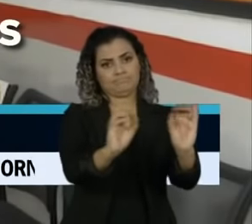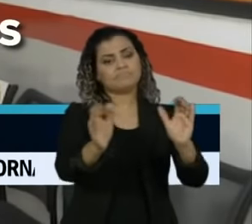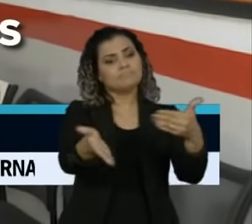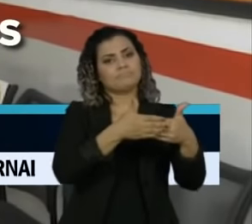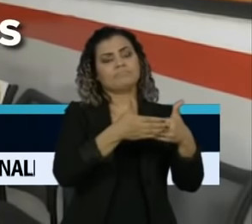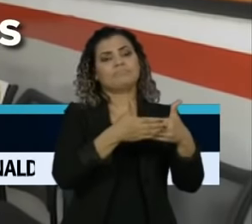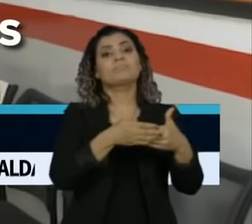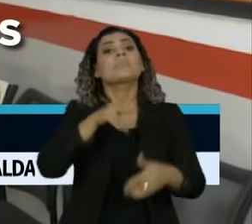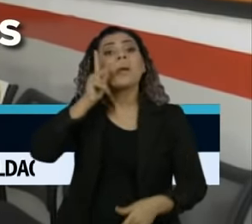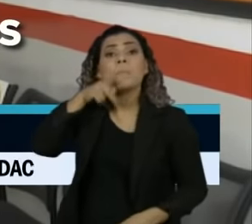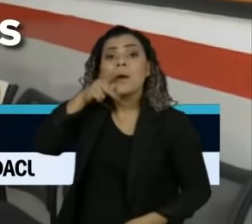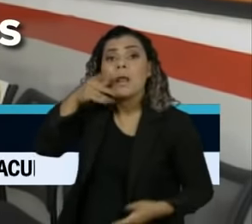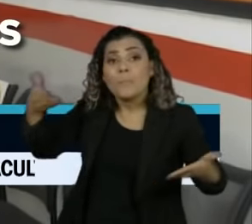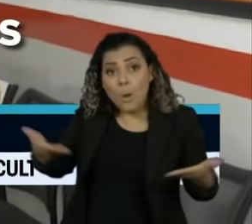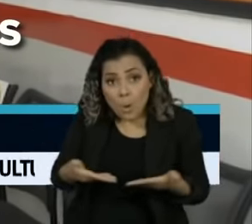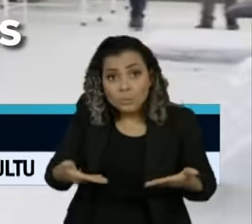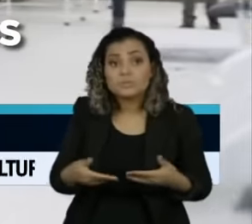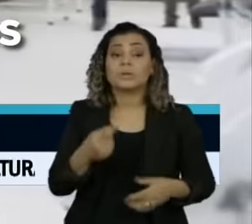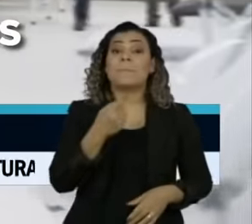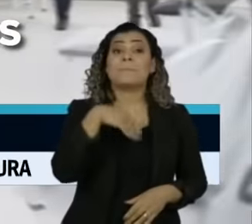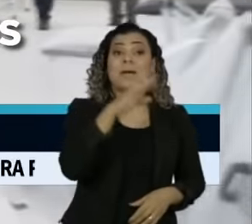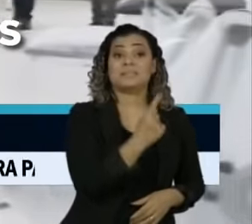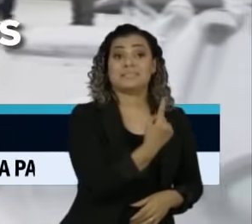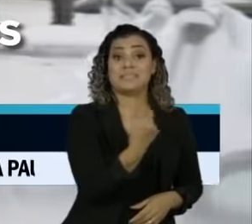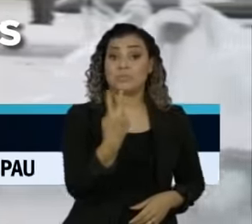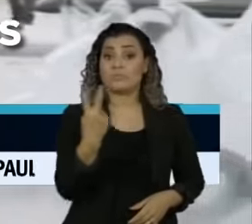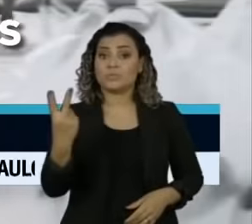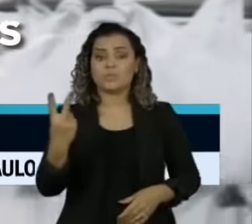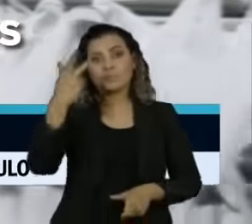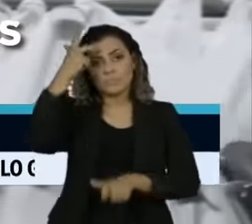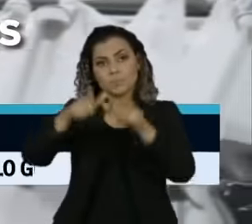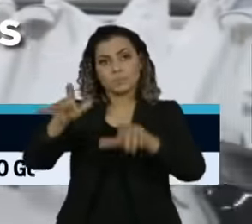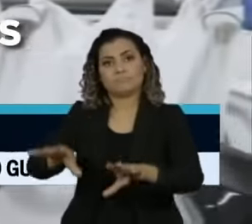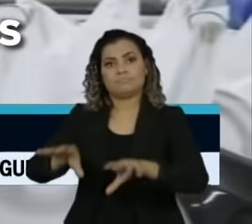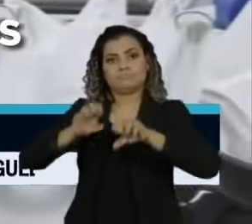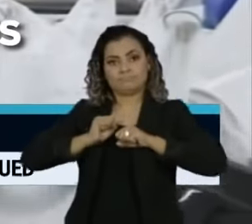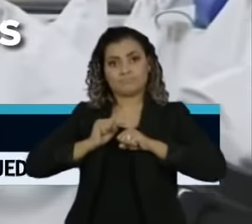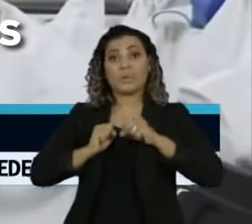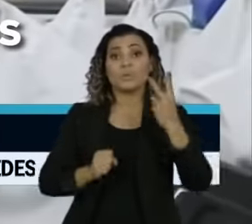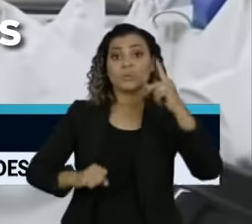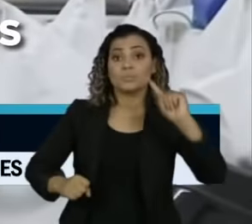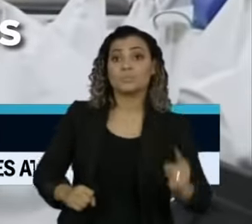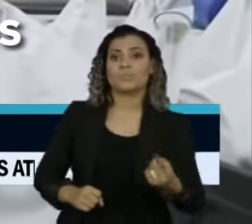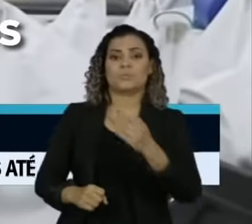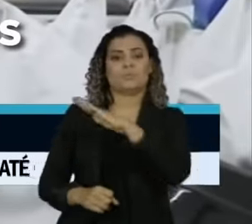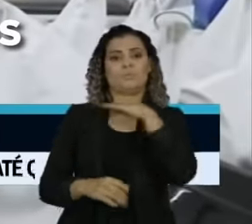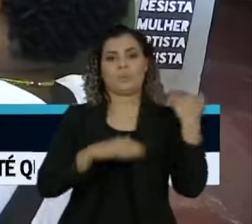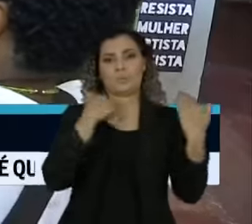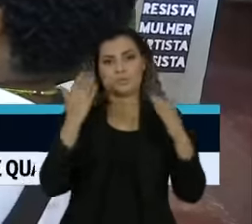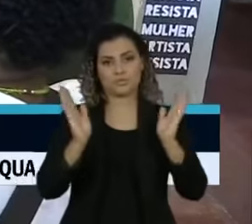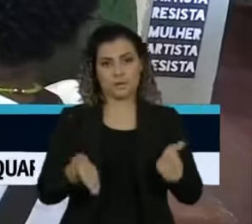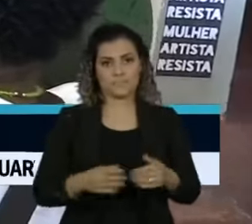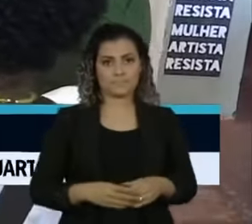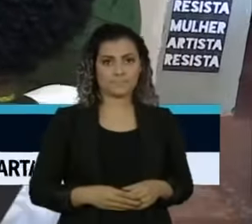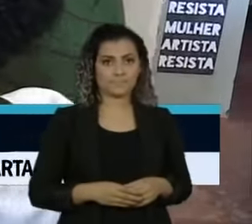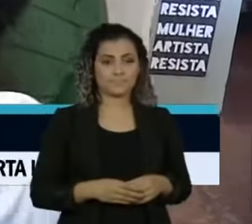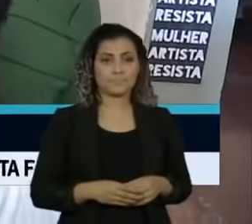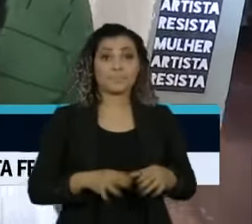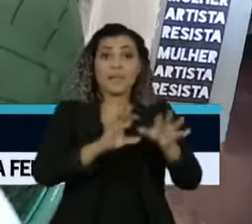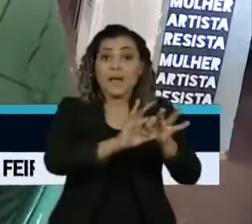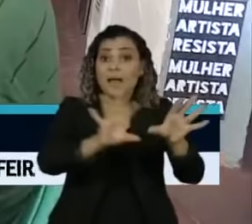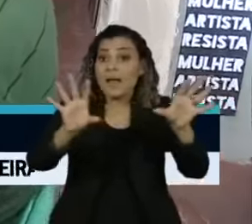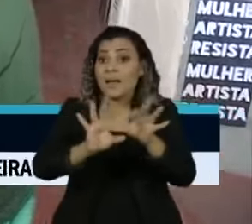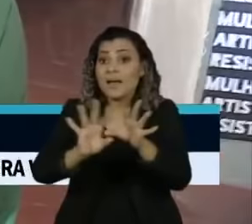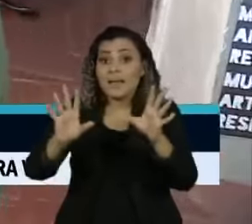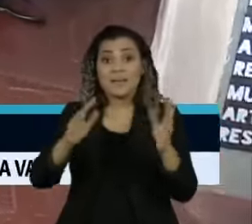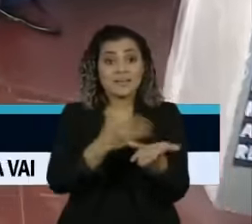A Paraíba tem hoje mais de 120 mil casos da doença, com 2.800 óbitos. Depois de liberar